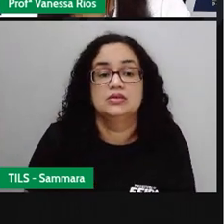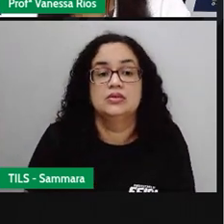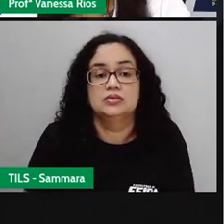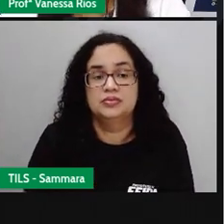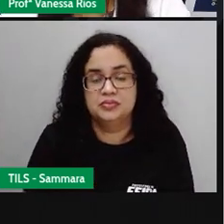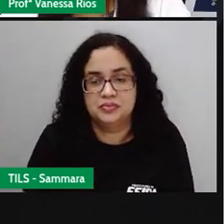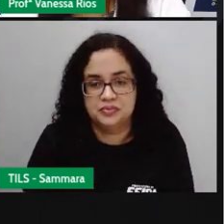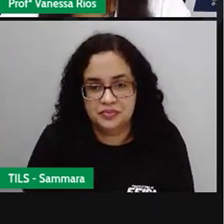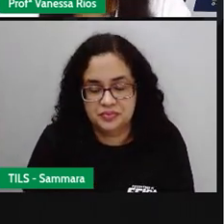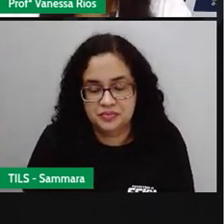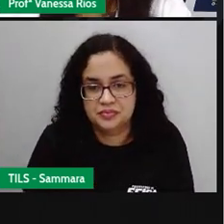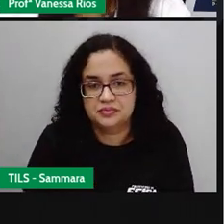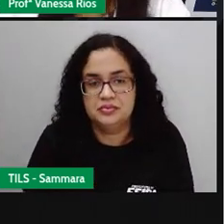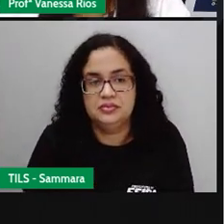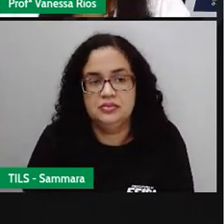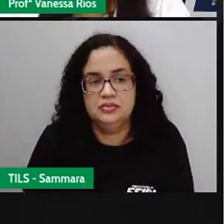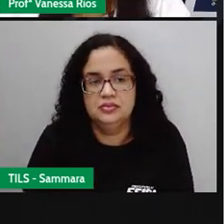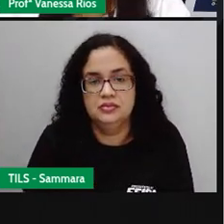irá acontecer.